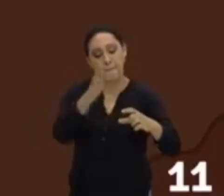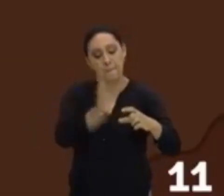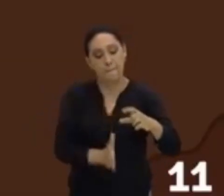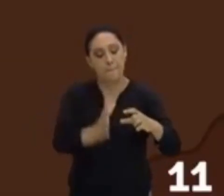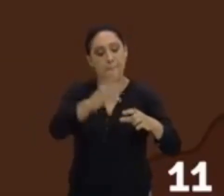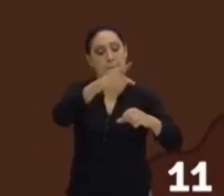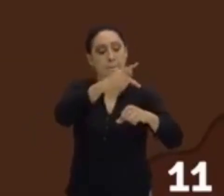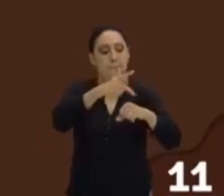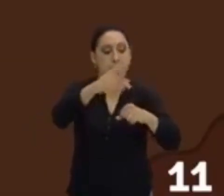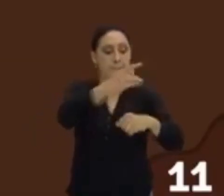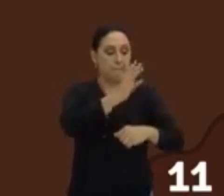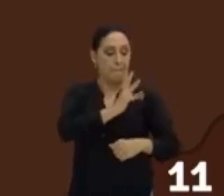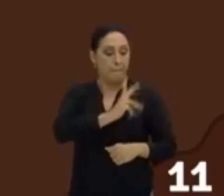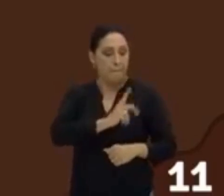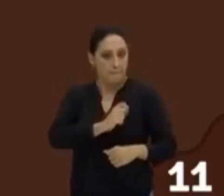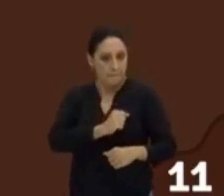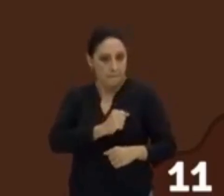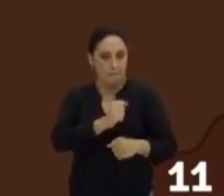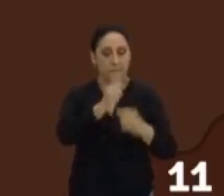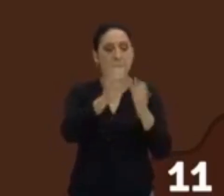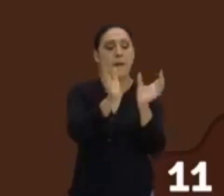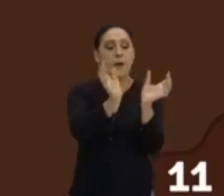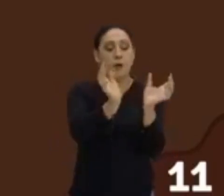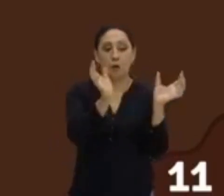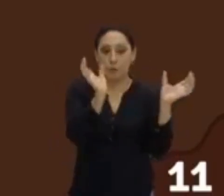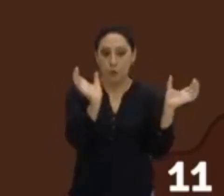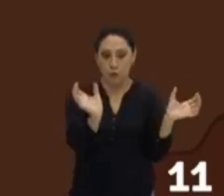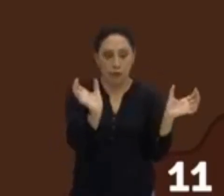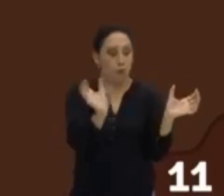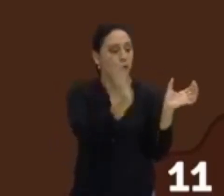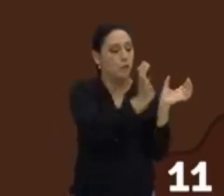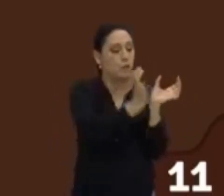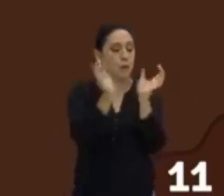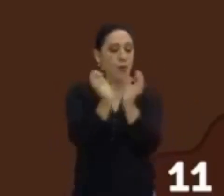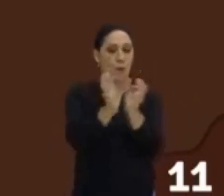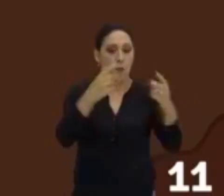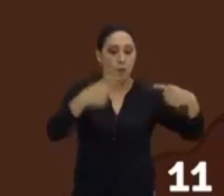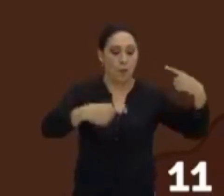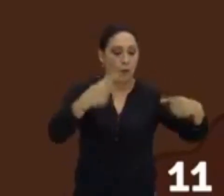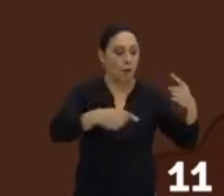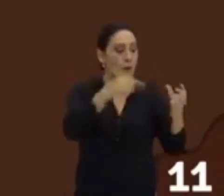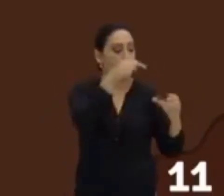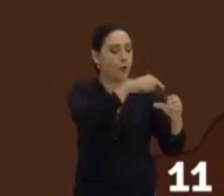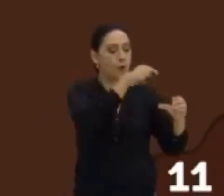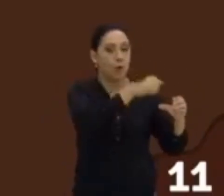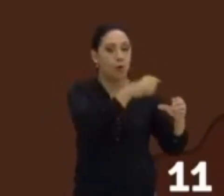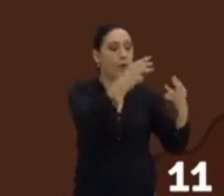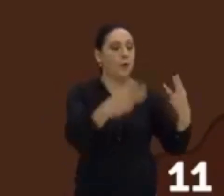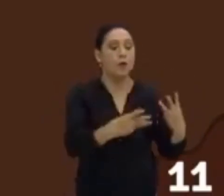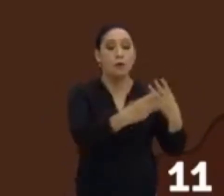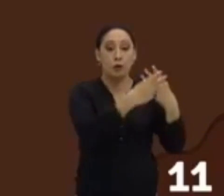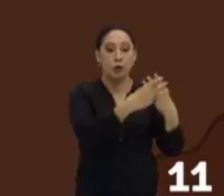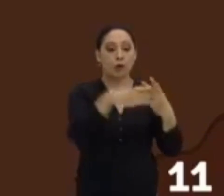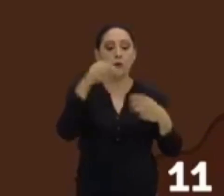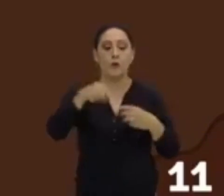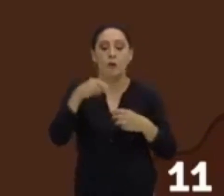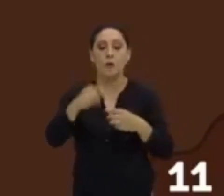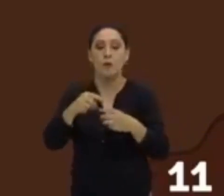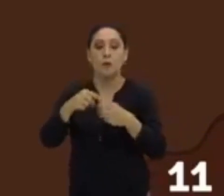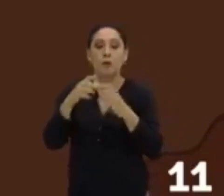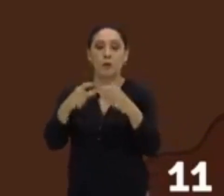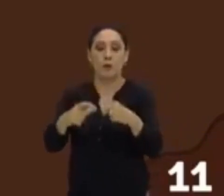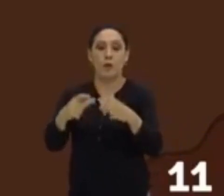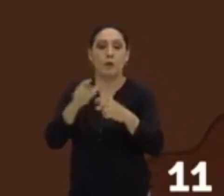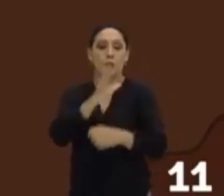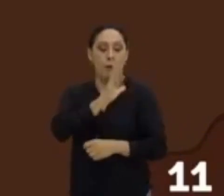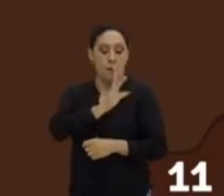território disputado por dois povos. Quais são esses povos? De um lado você tem os judeus e do outro lado você vai ter